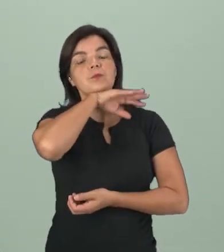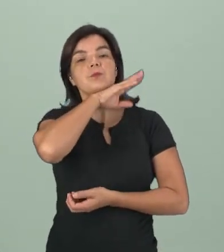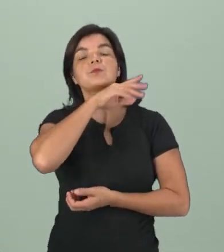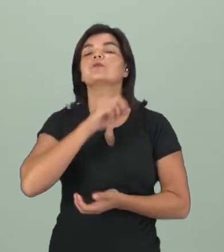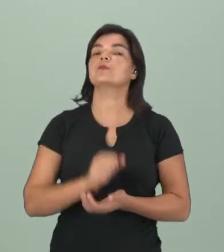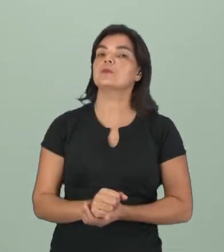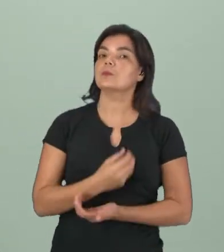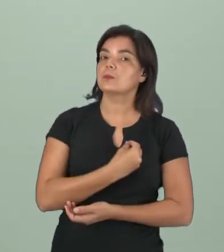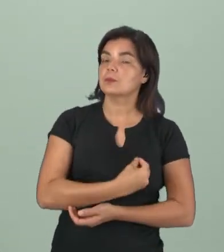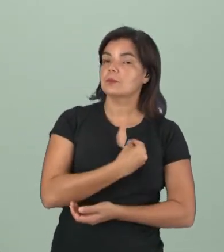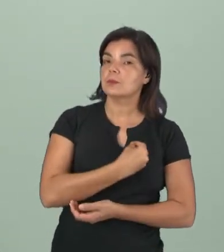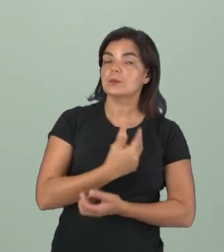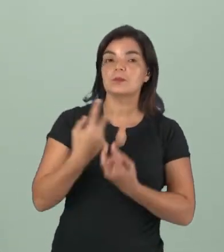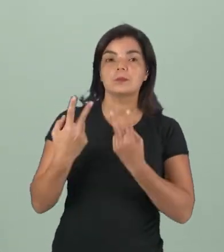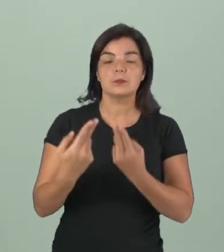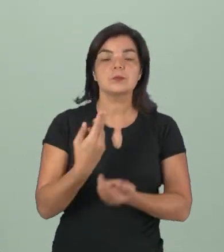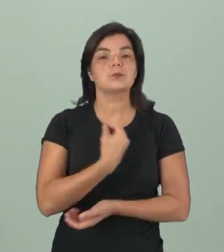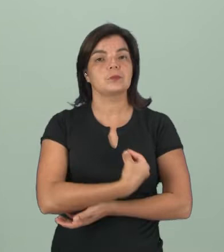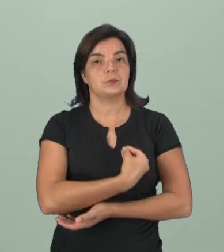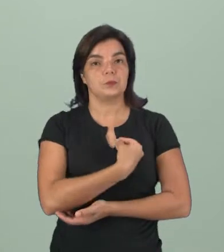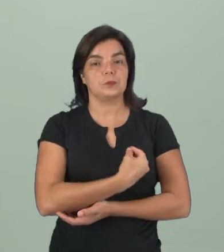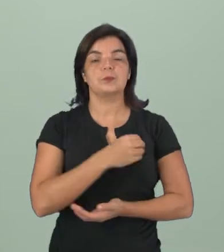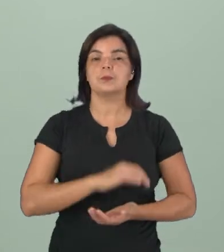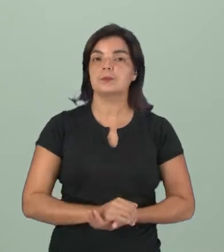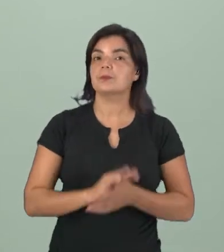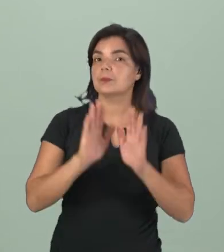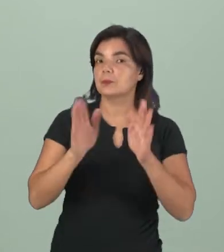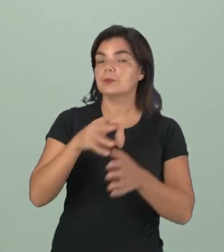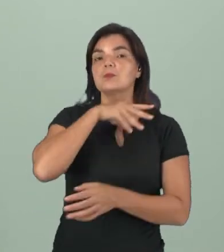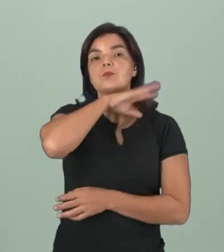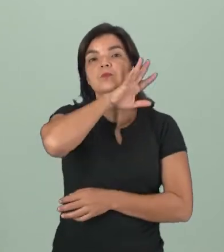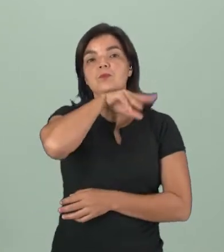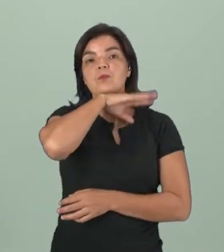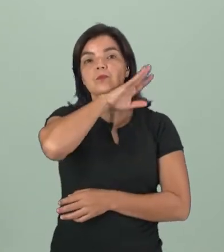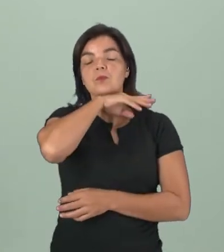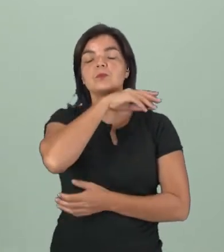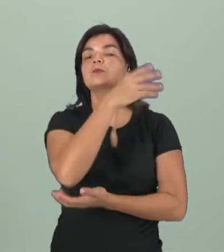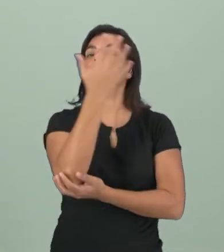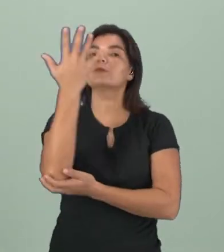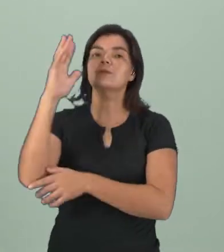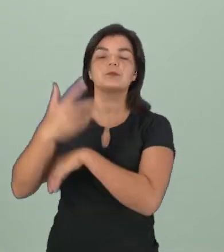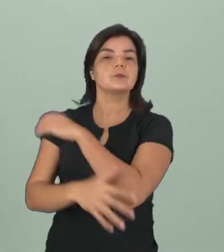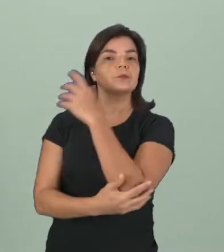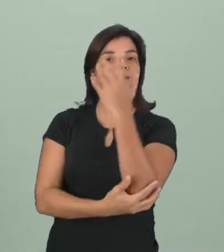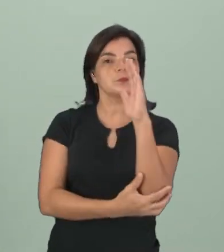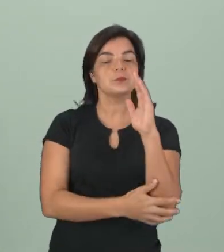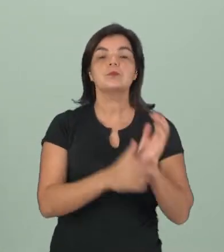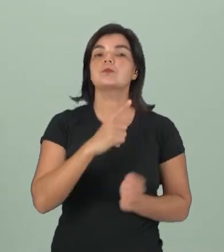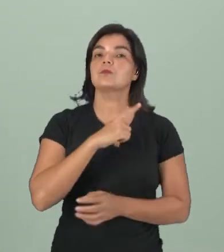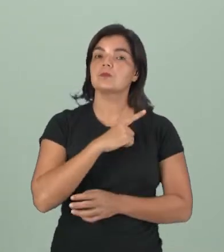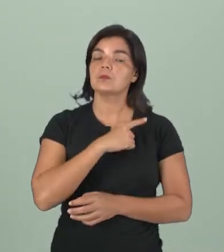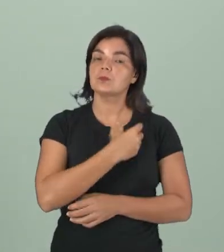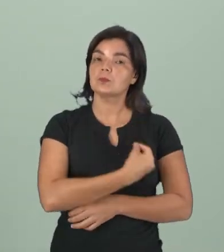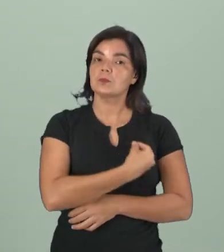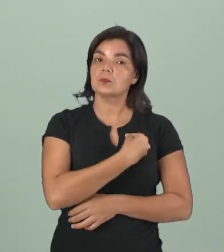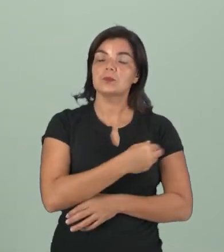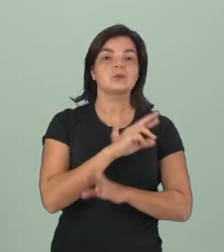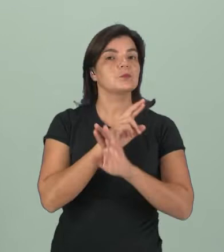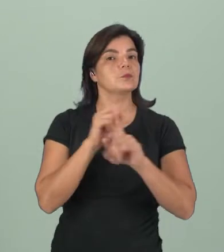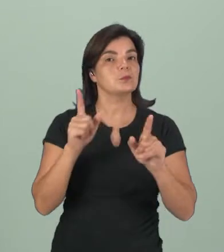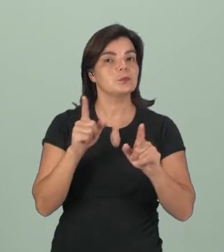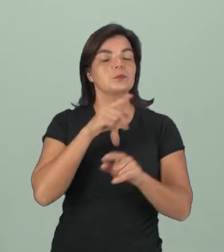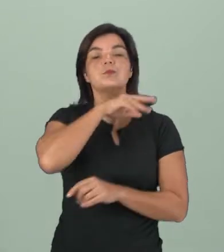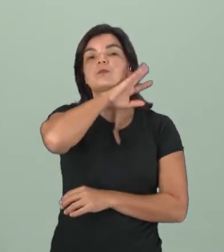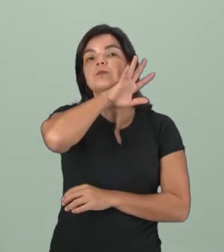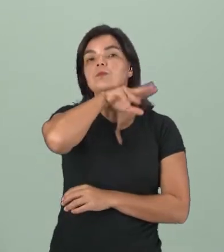estão ali no mesmo convívio. Já os animais selvagens, eles têm um convívio diferente dos